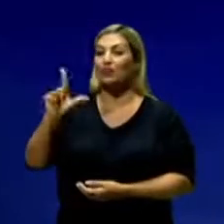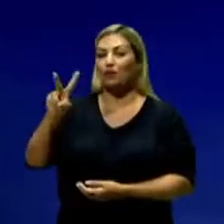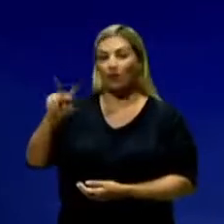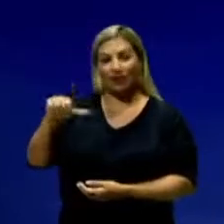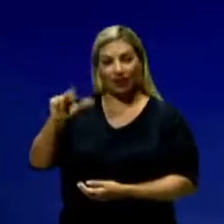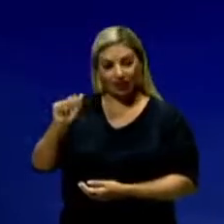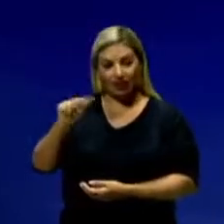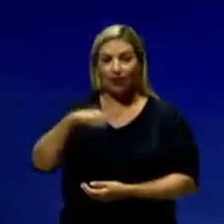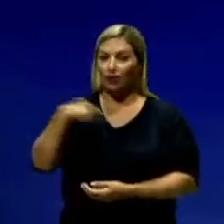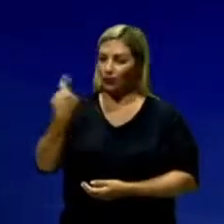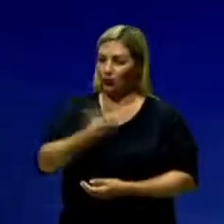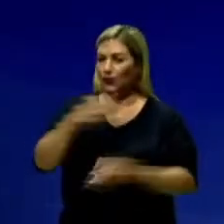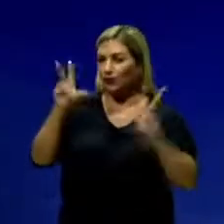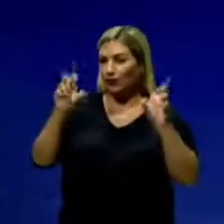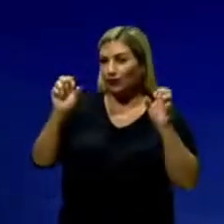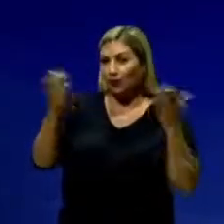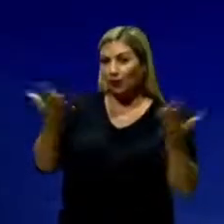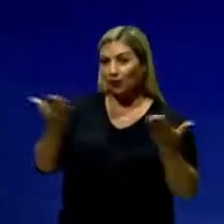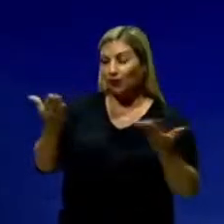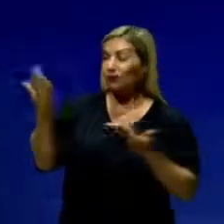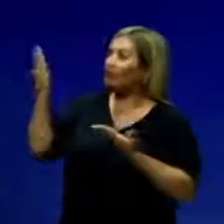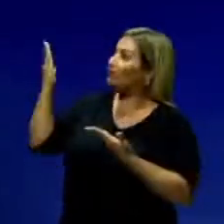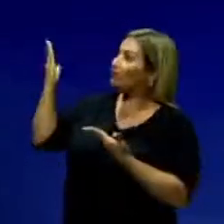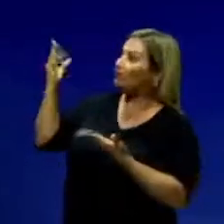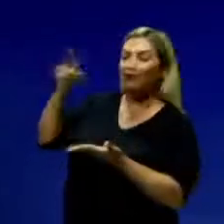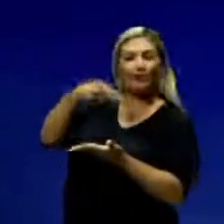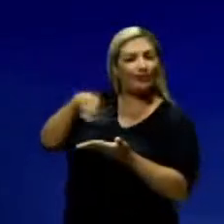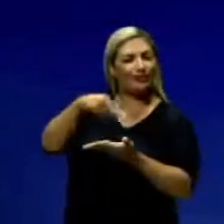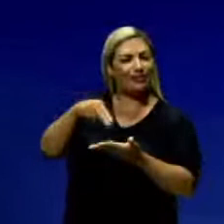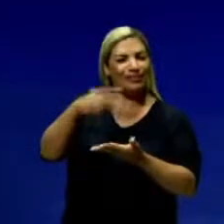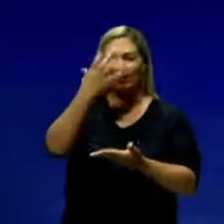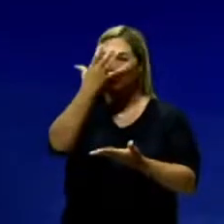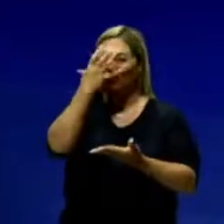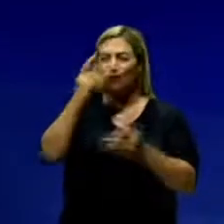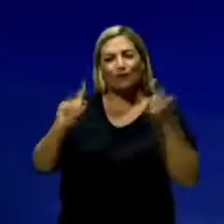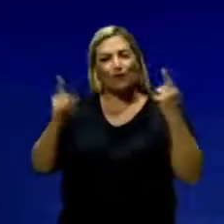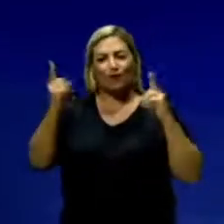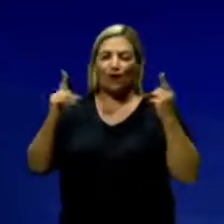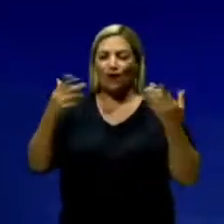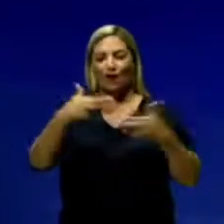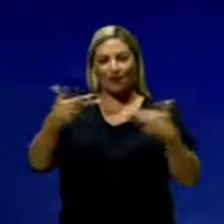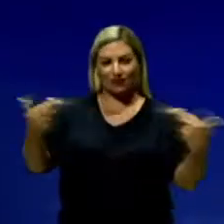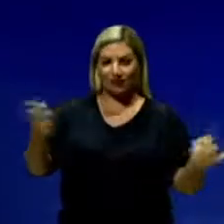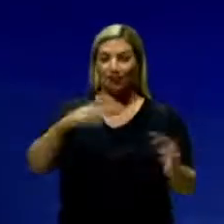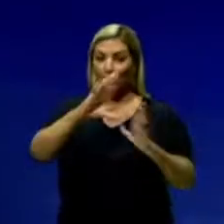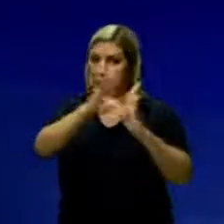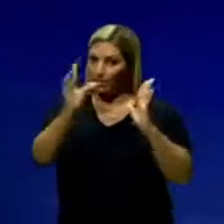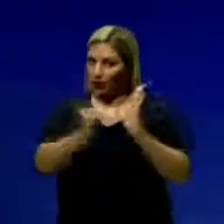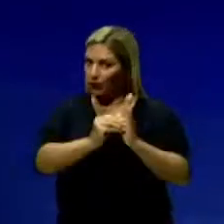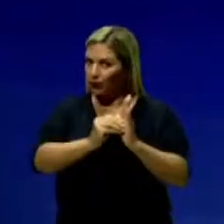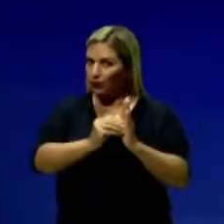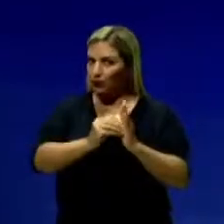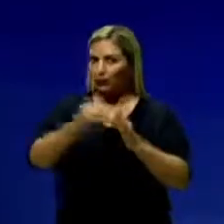Thaís e o nosso tema de hoje é danças folclóricas. Conteúdo, ele não cai não, gente. Ele